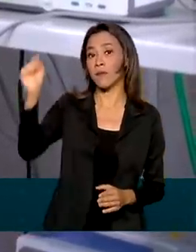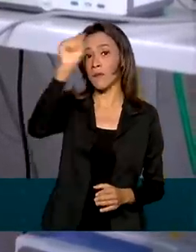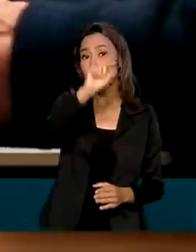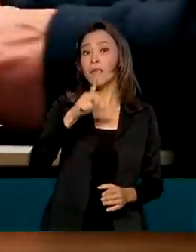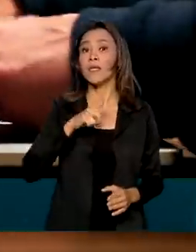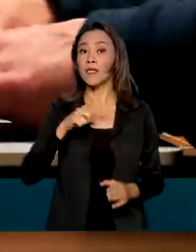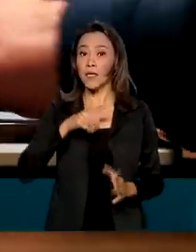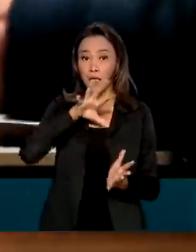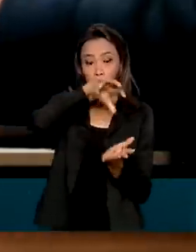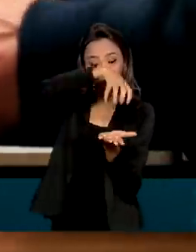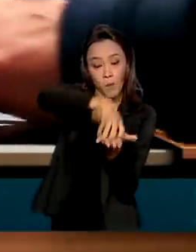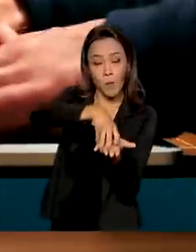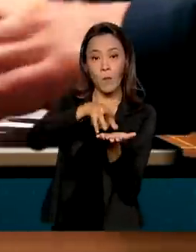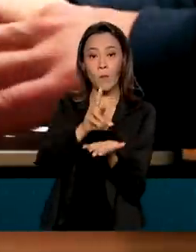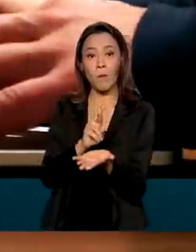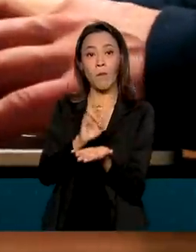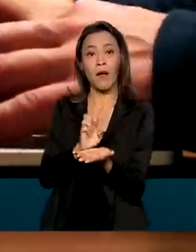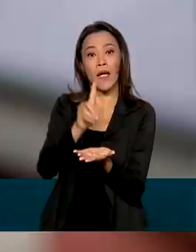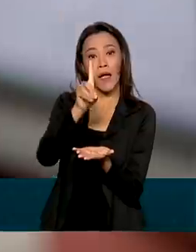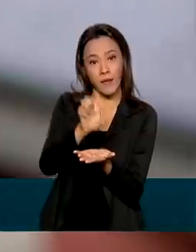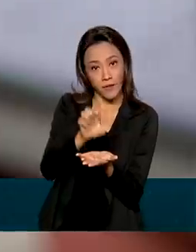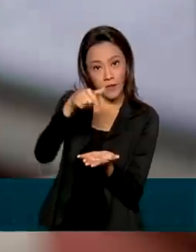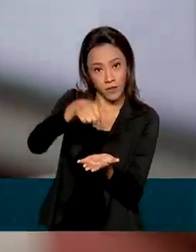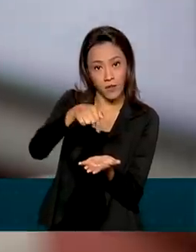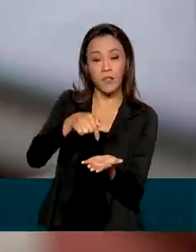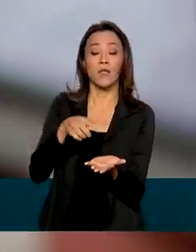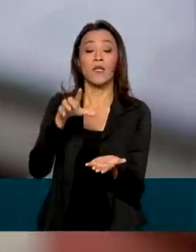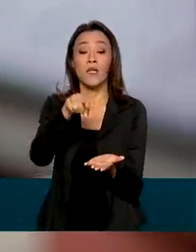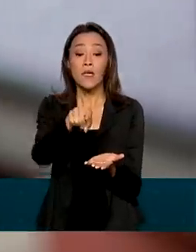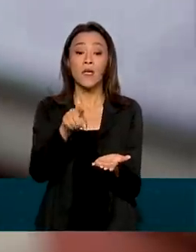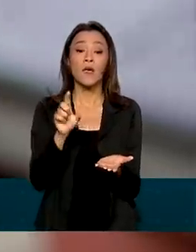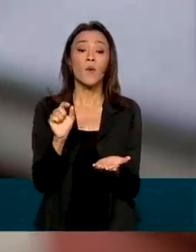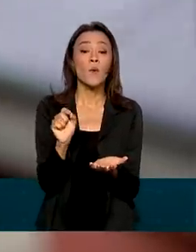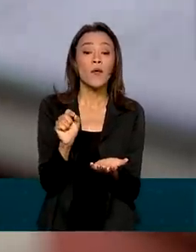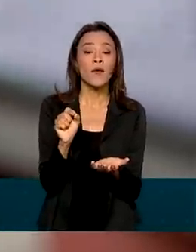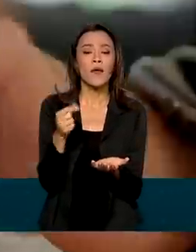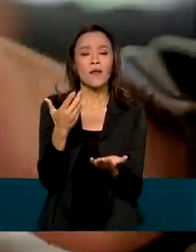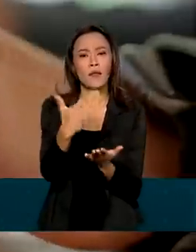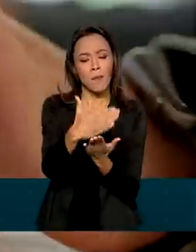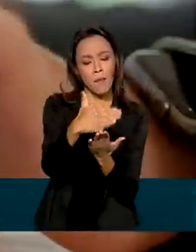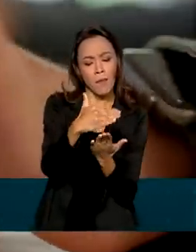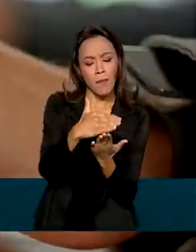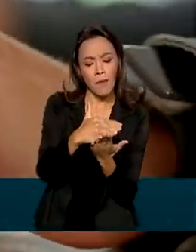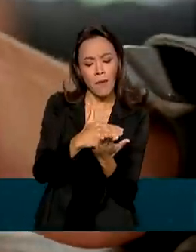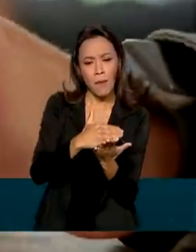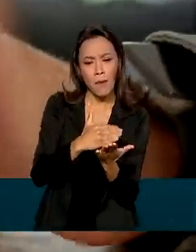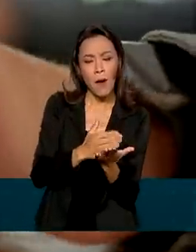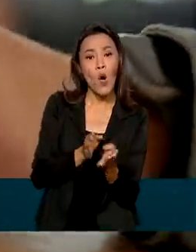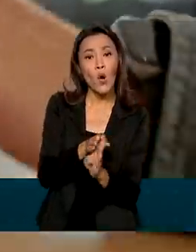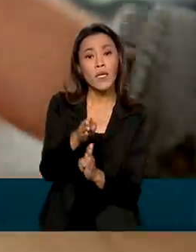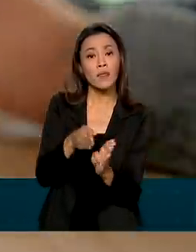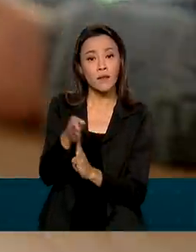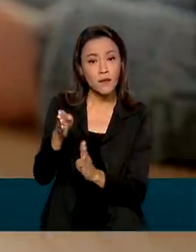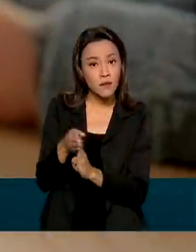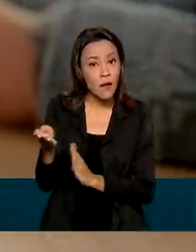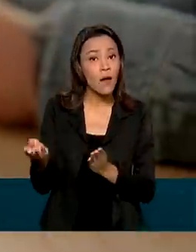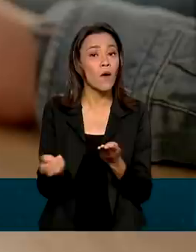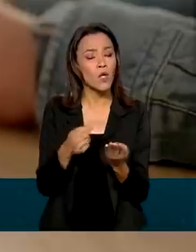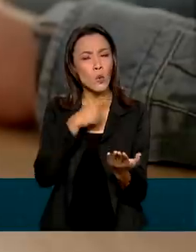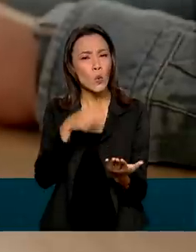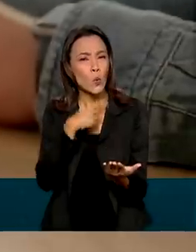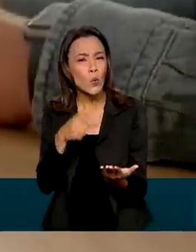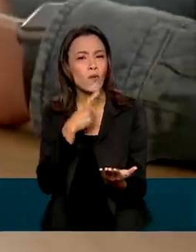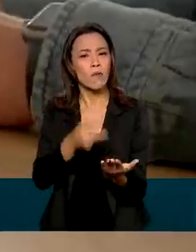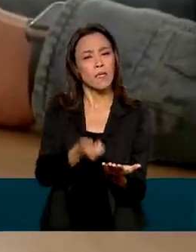mantém no ar o LabMEC, um chatbot com um serviço de teleorientação virtual para tirar